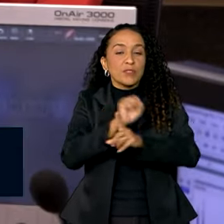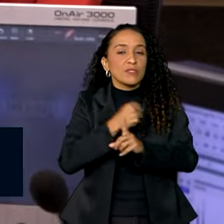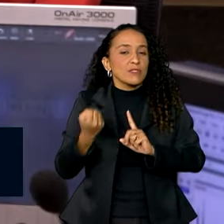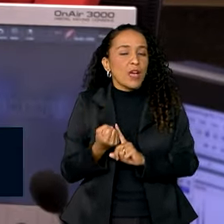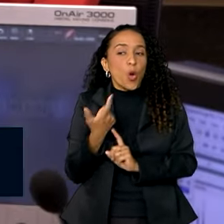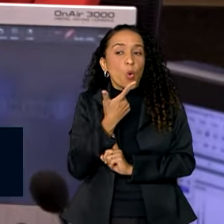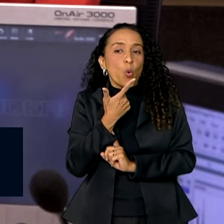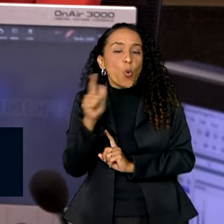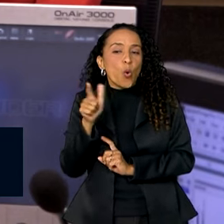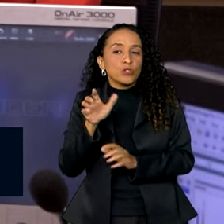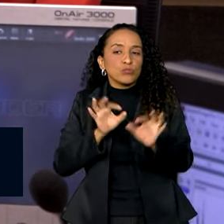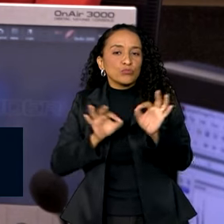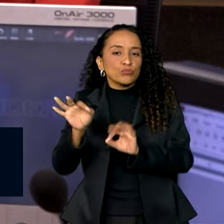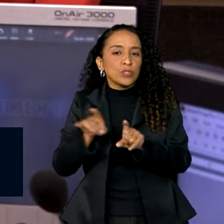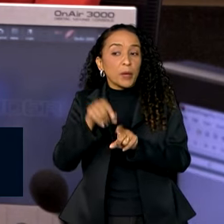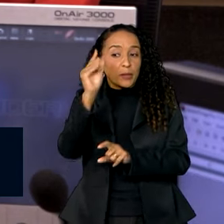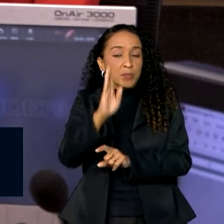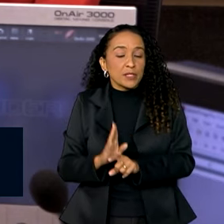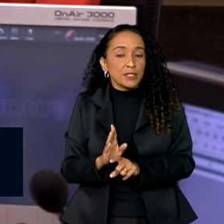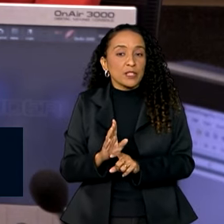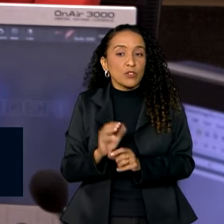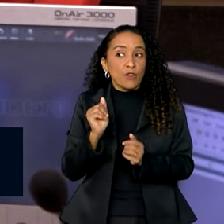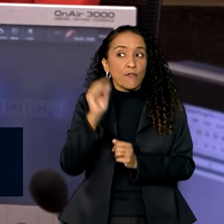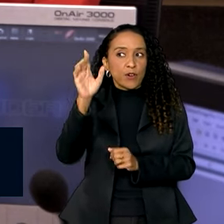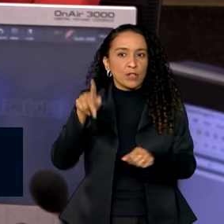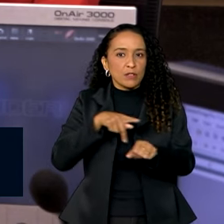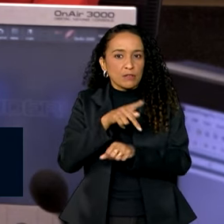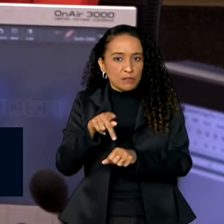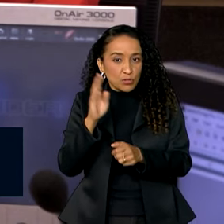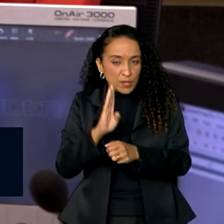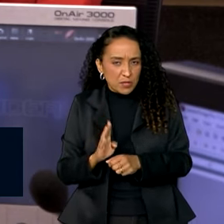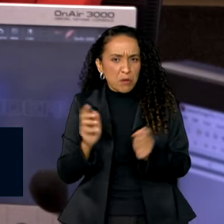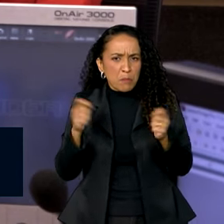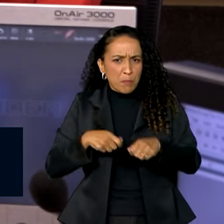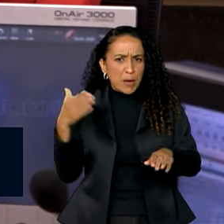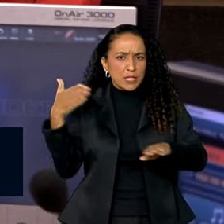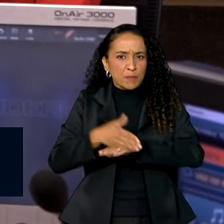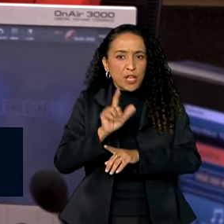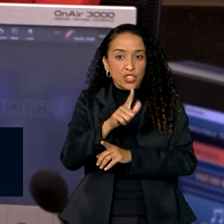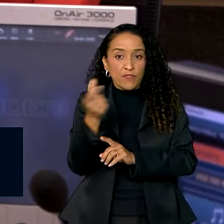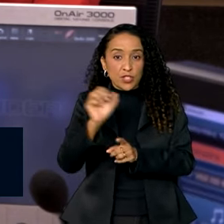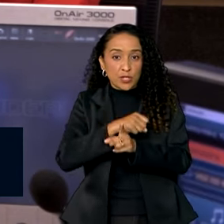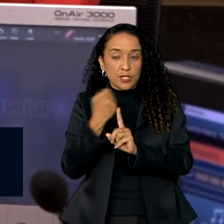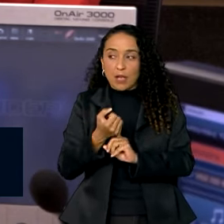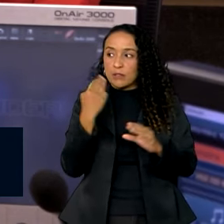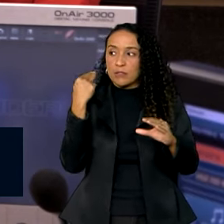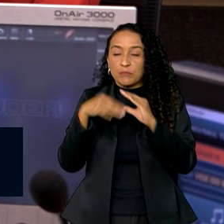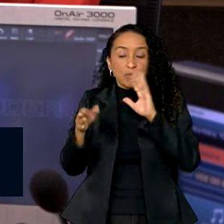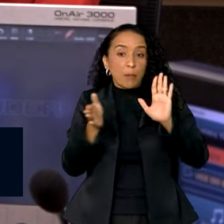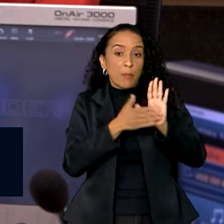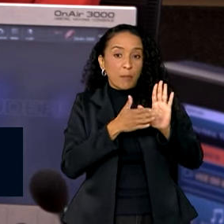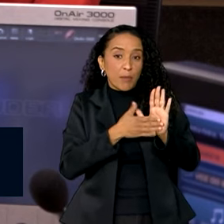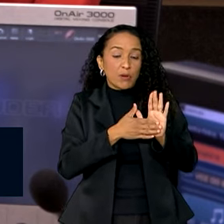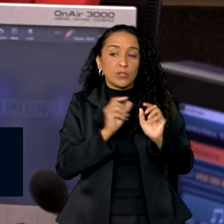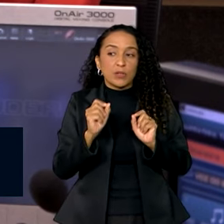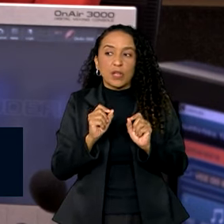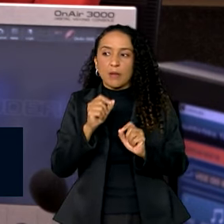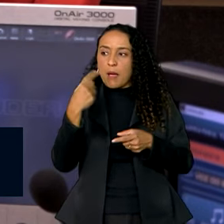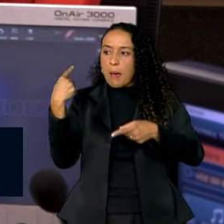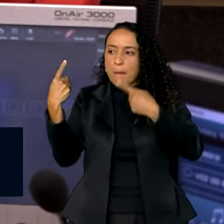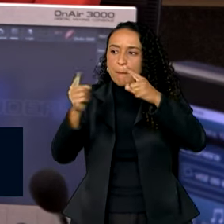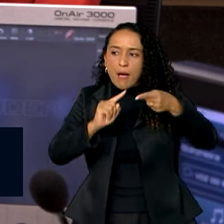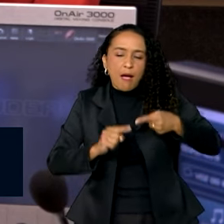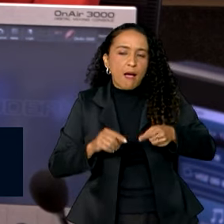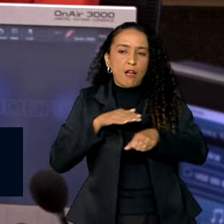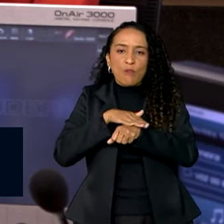e outras organizações do Brasil e exterior, eles podem participar do G20 Social enviando as propostas para os debates,